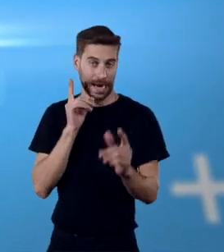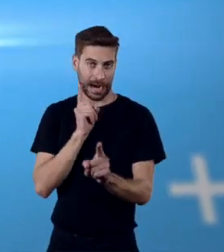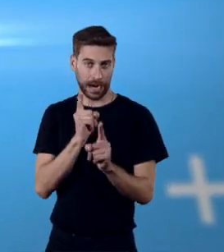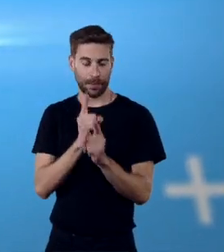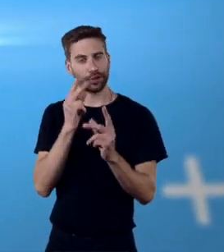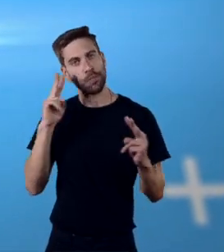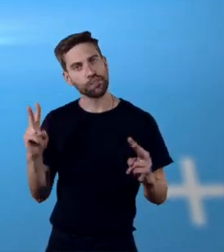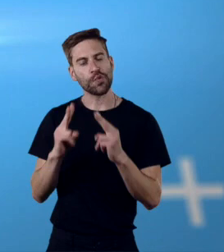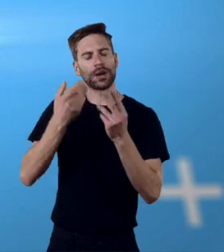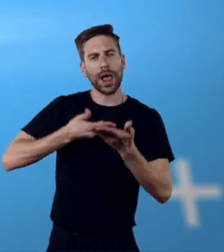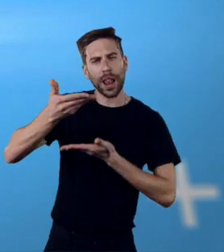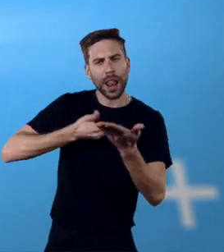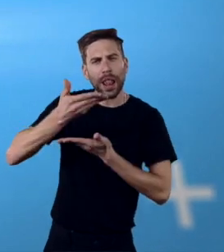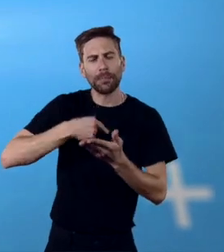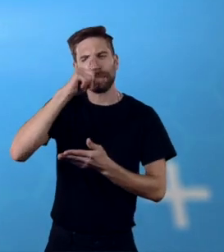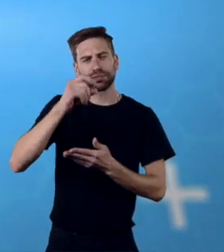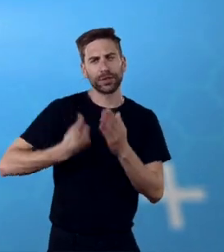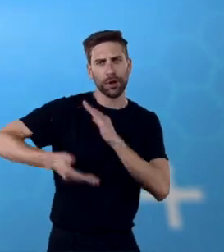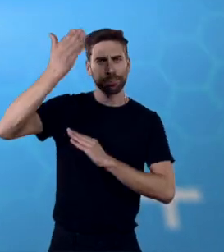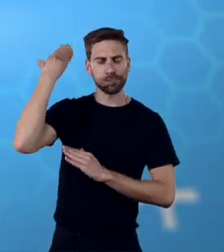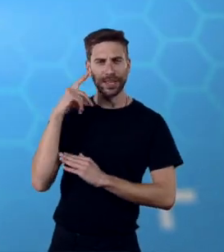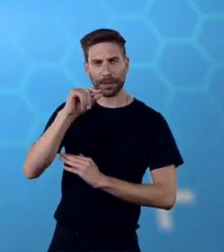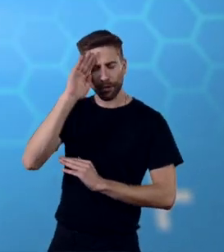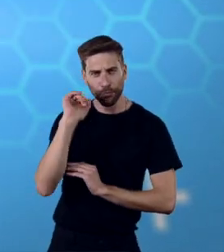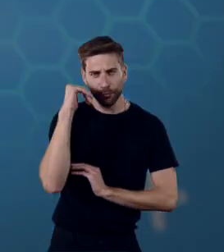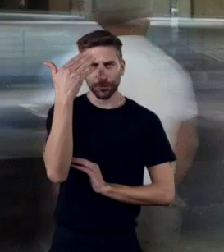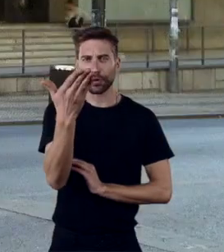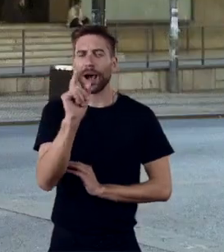conversa onde se recorda o passado e se projeta o futuro.